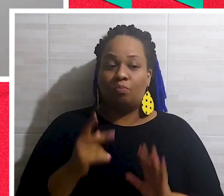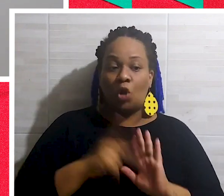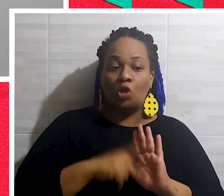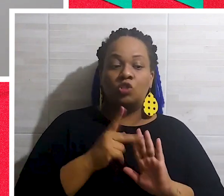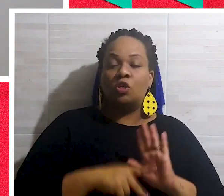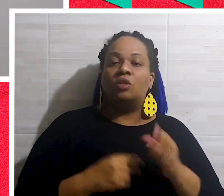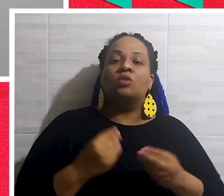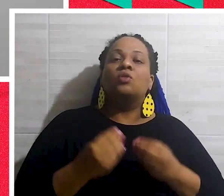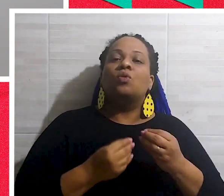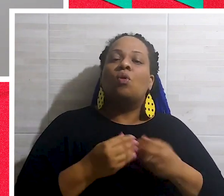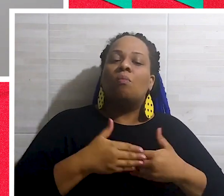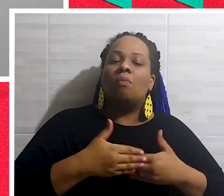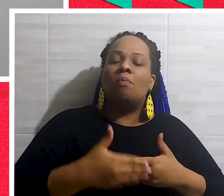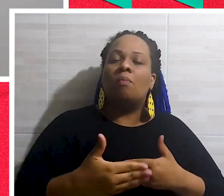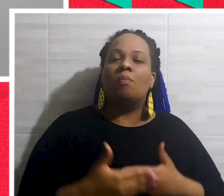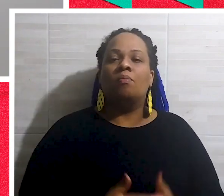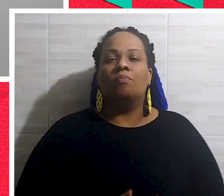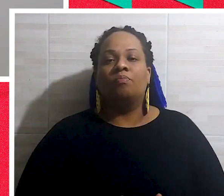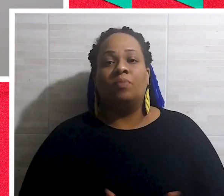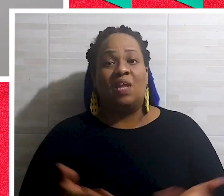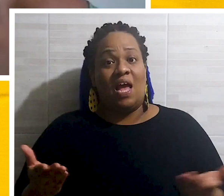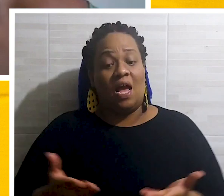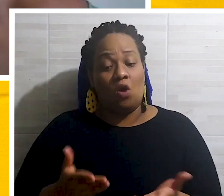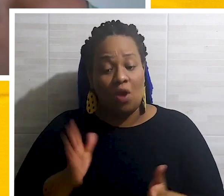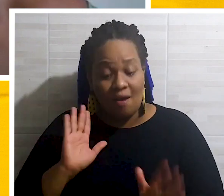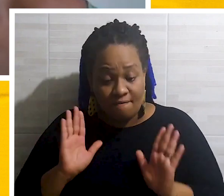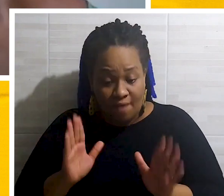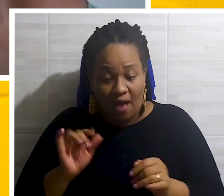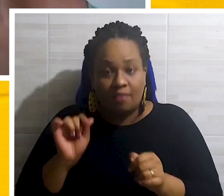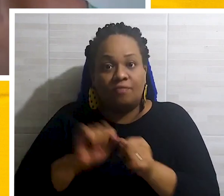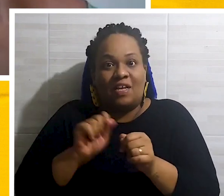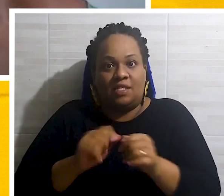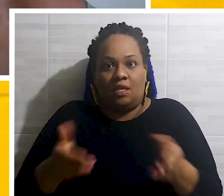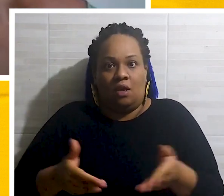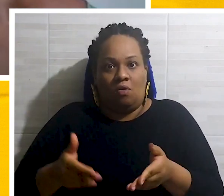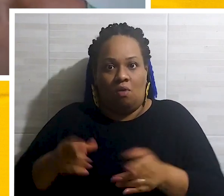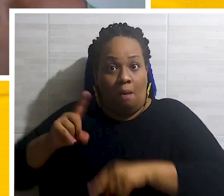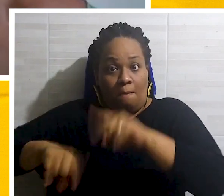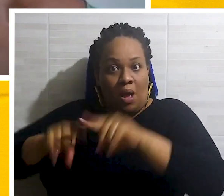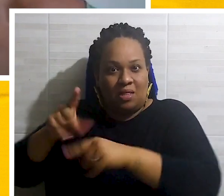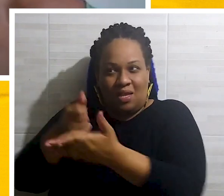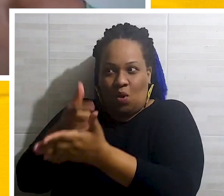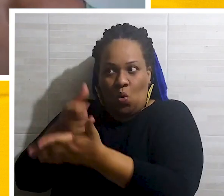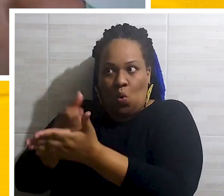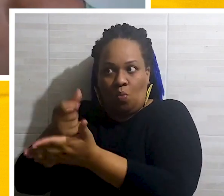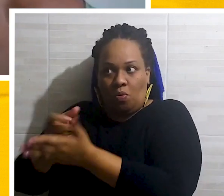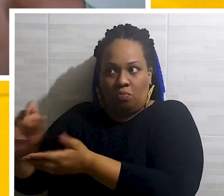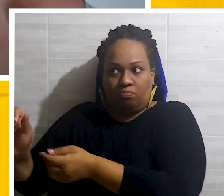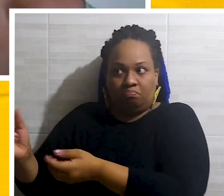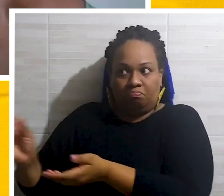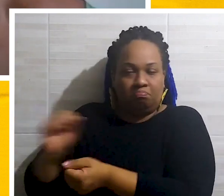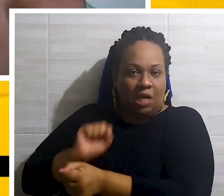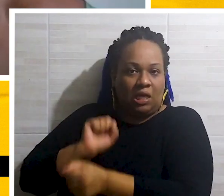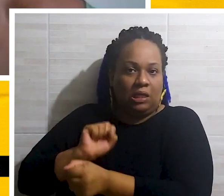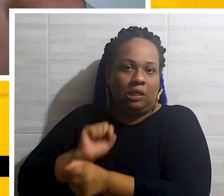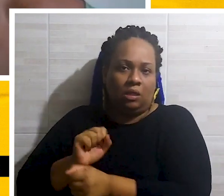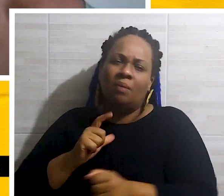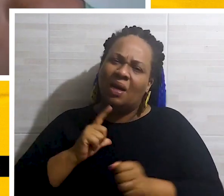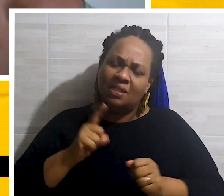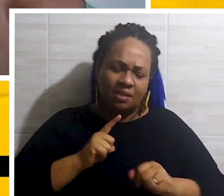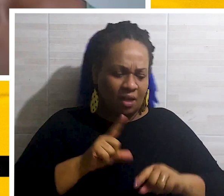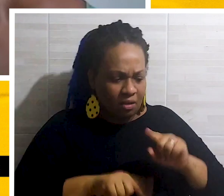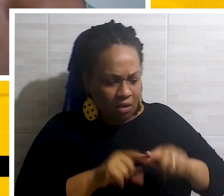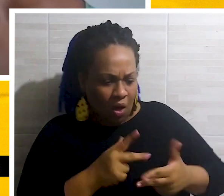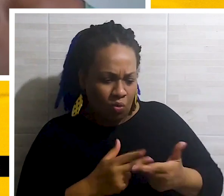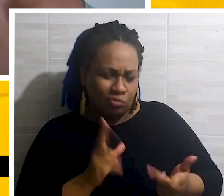fase o projeto está andando? A gente está na execução. A gente ainda não recebeu os equipamentos que a gente comprou. Mas a gente tem